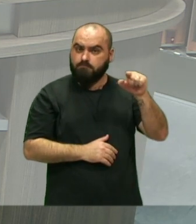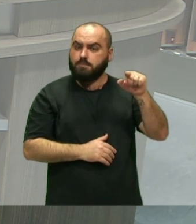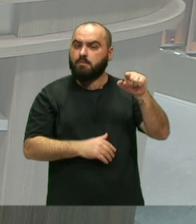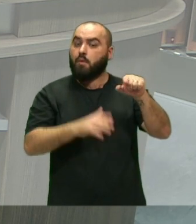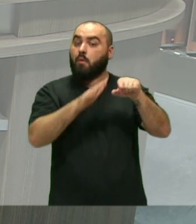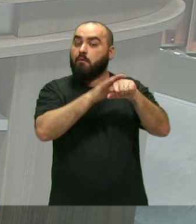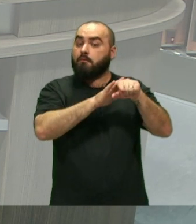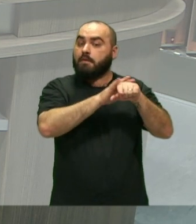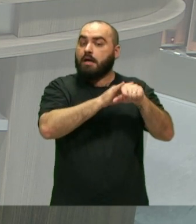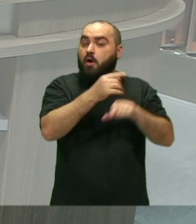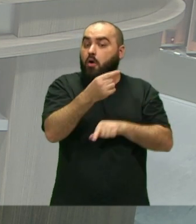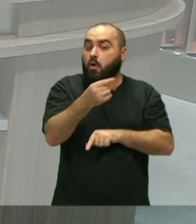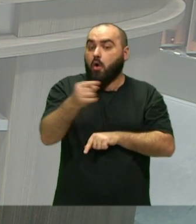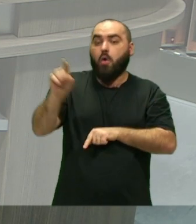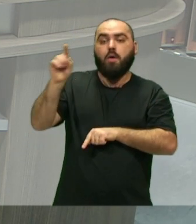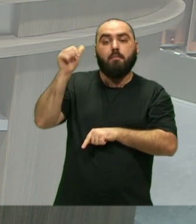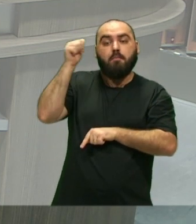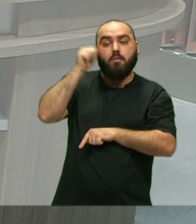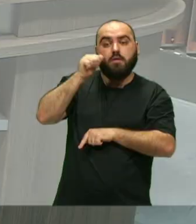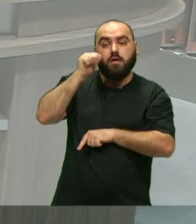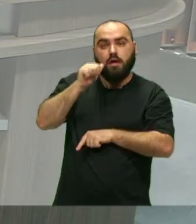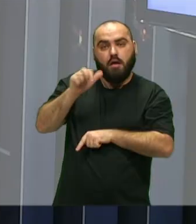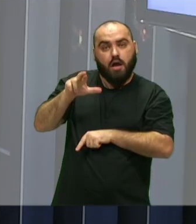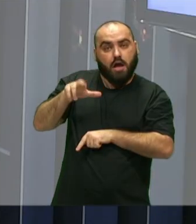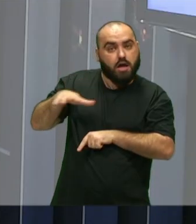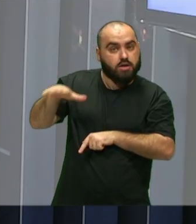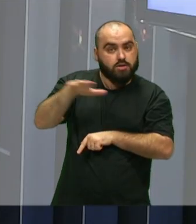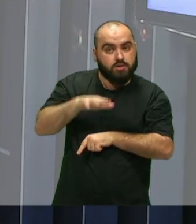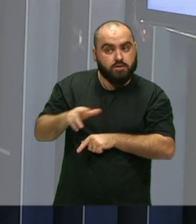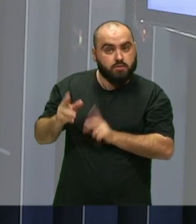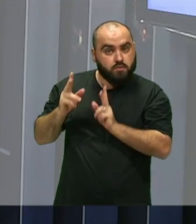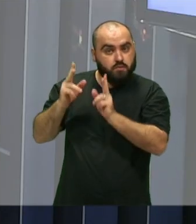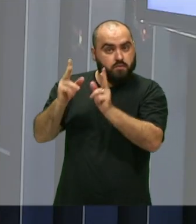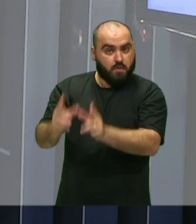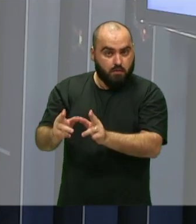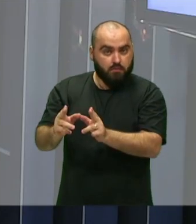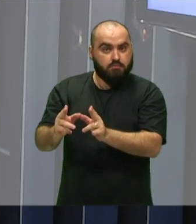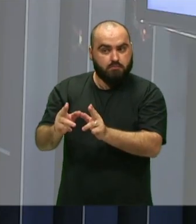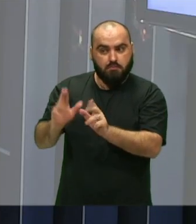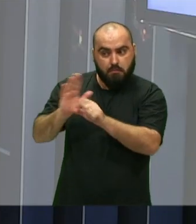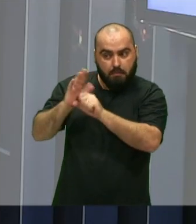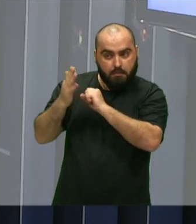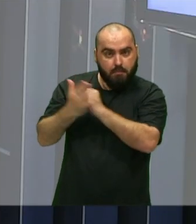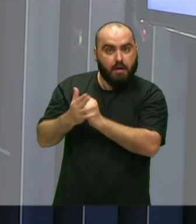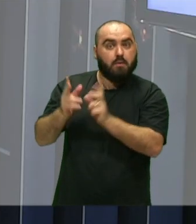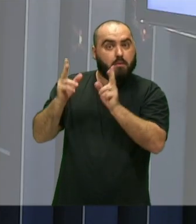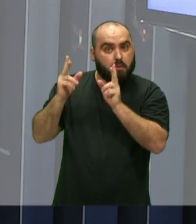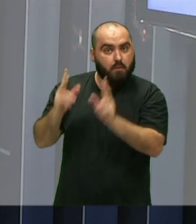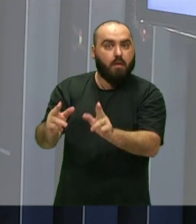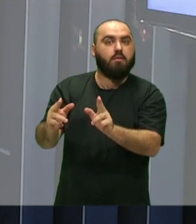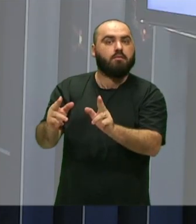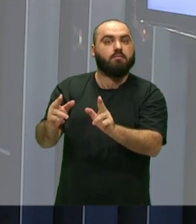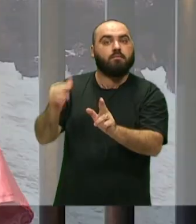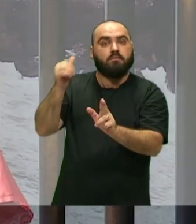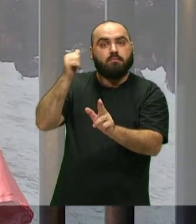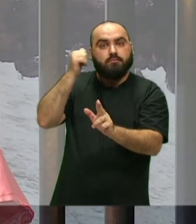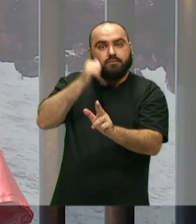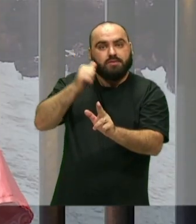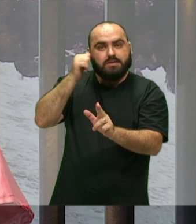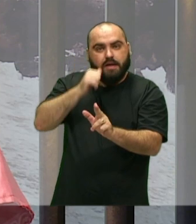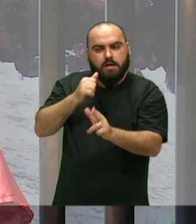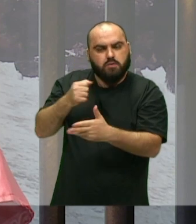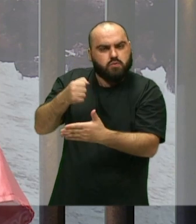mulheres Da mesma região Do mesmo bairro Mulheres sofredoras